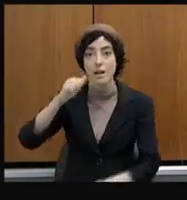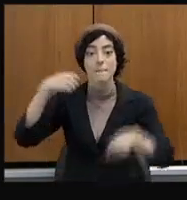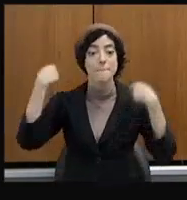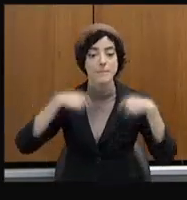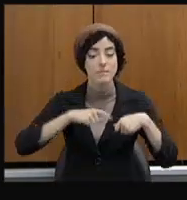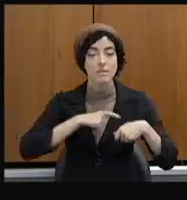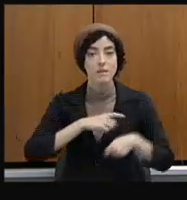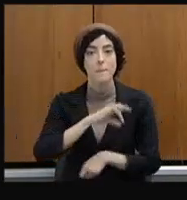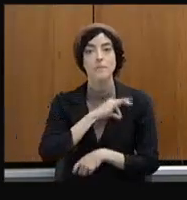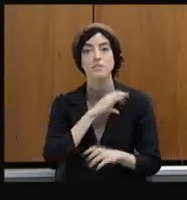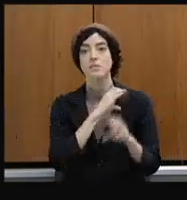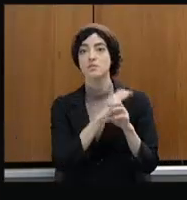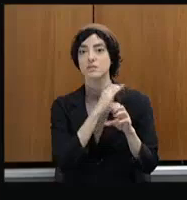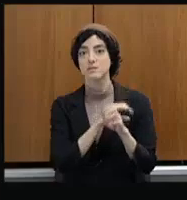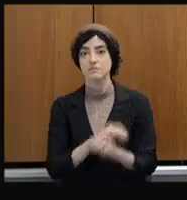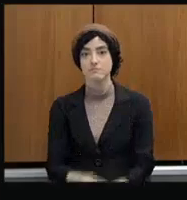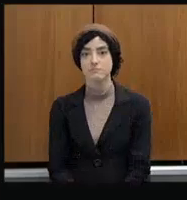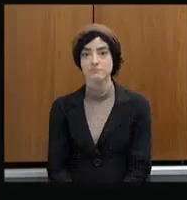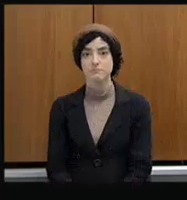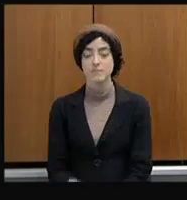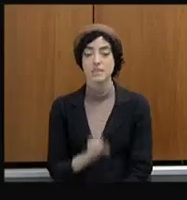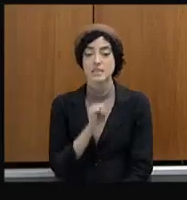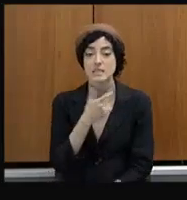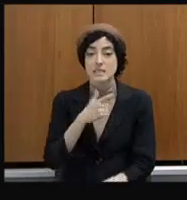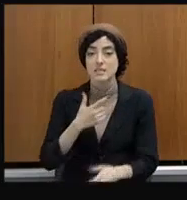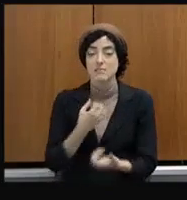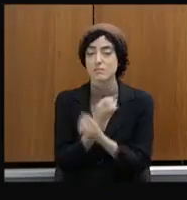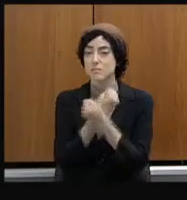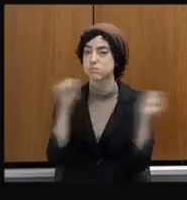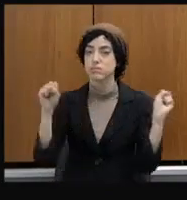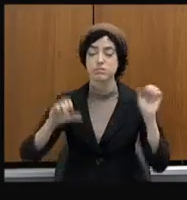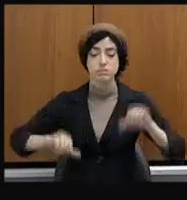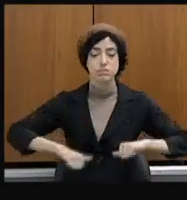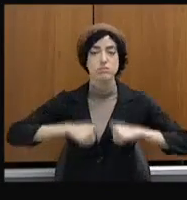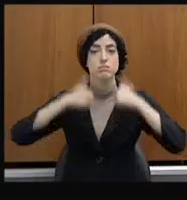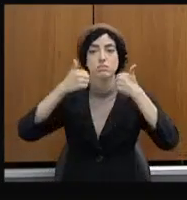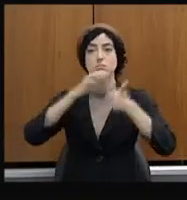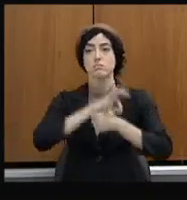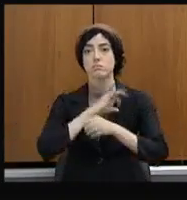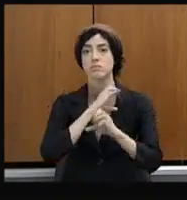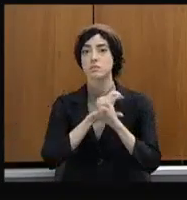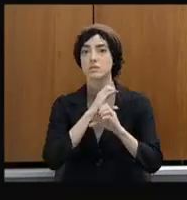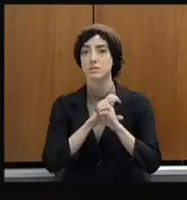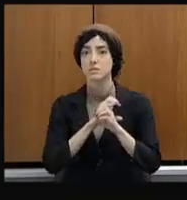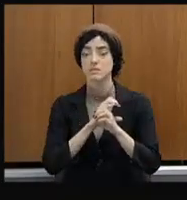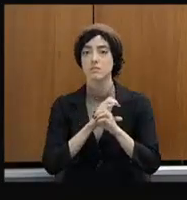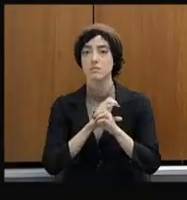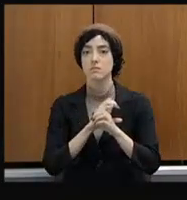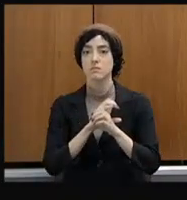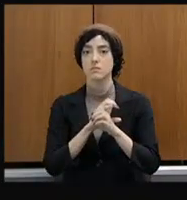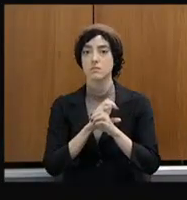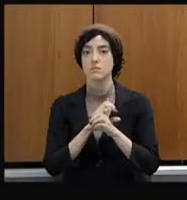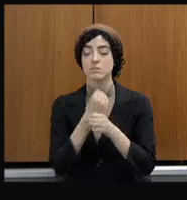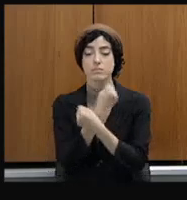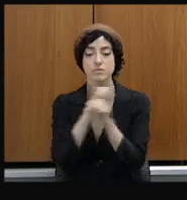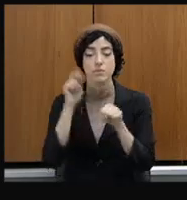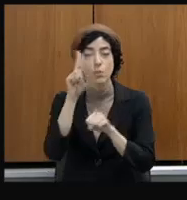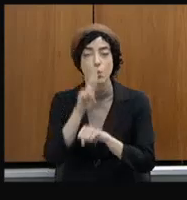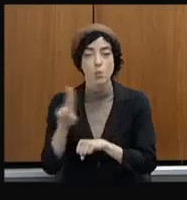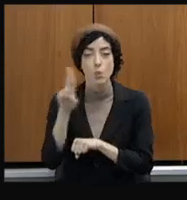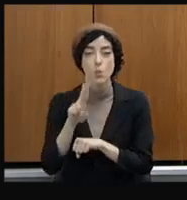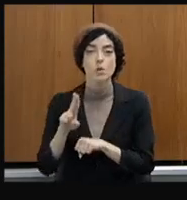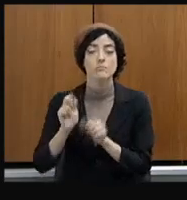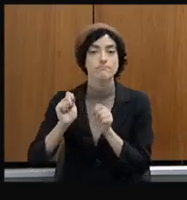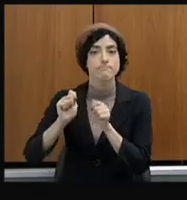melhoramento, melhoria nesse plantão digital que eu procurei durante os 3 anos e meio, quase